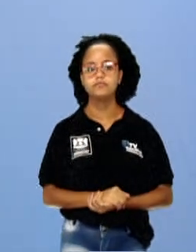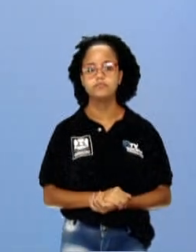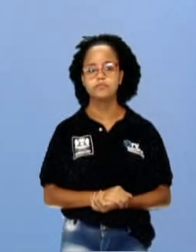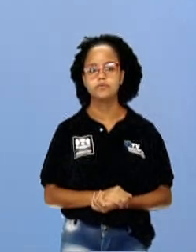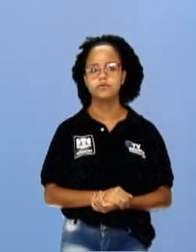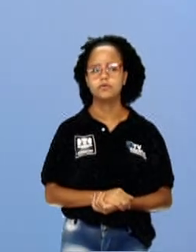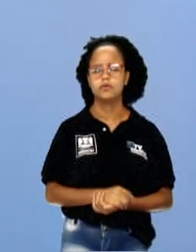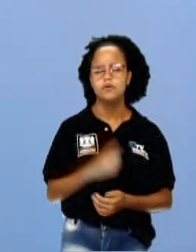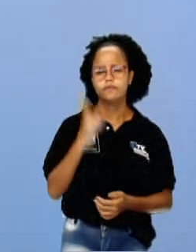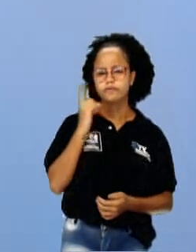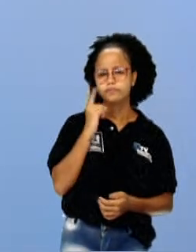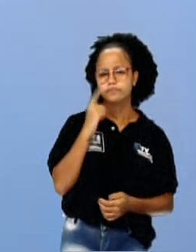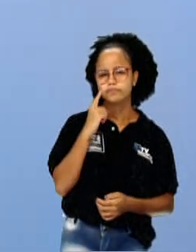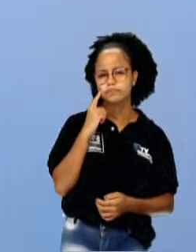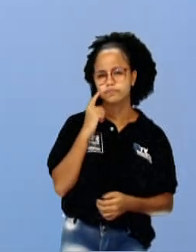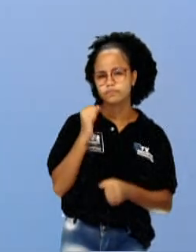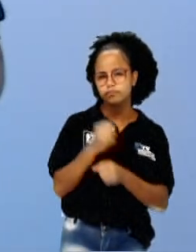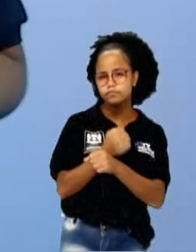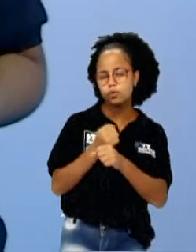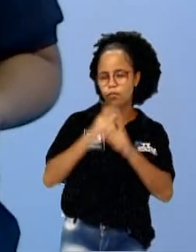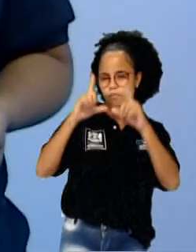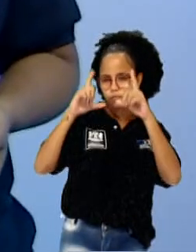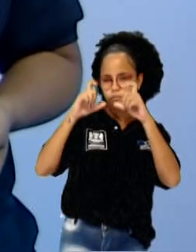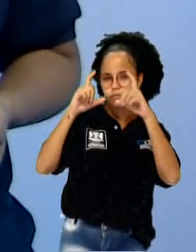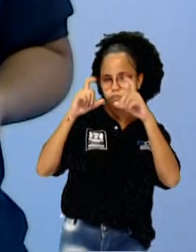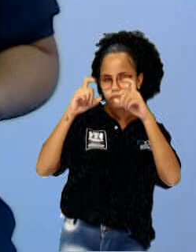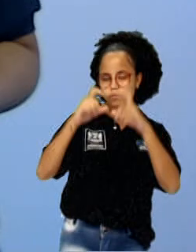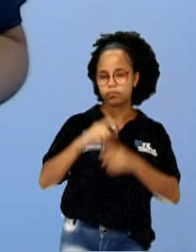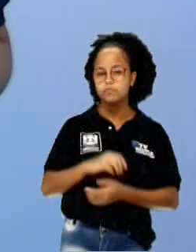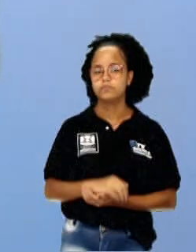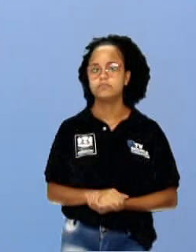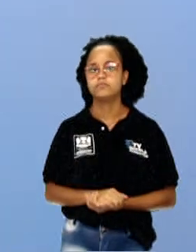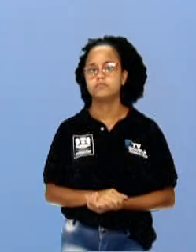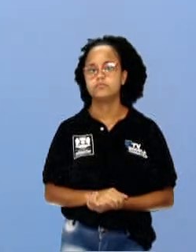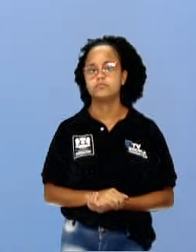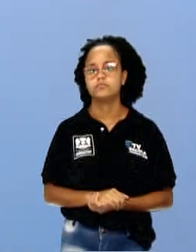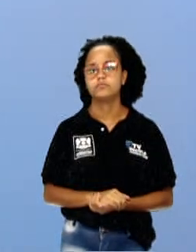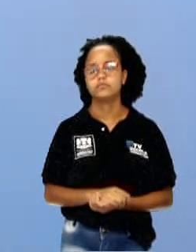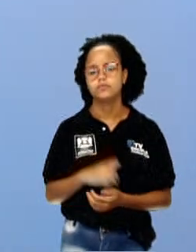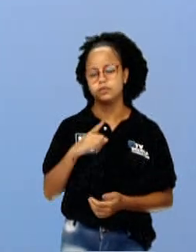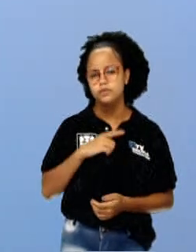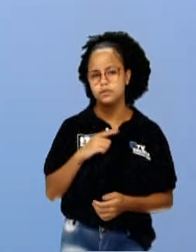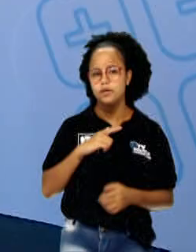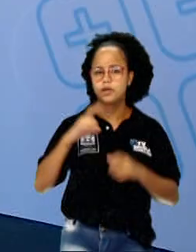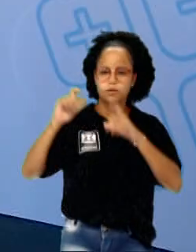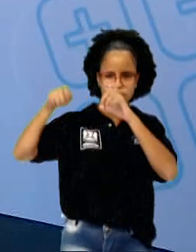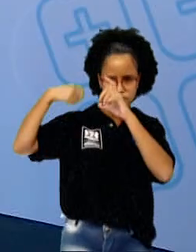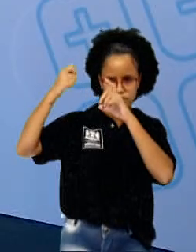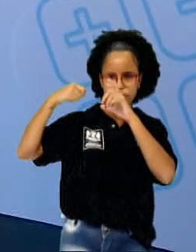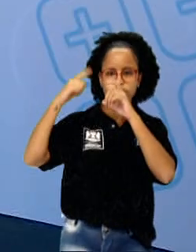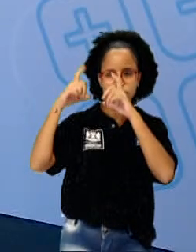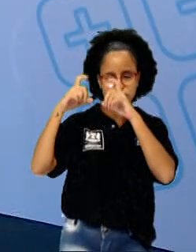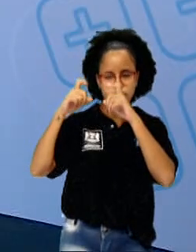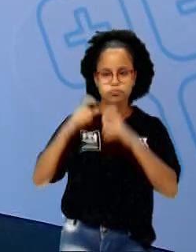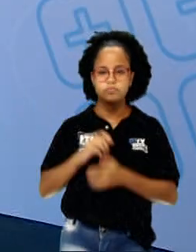Aqui a gente vai ver uma obra que é a fotografia. Então, aqui aparece uma máquina fotográfica.